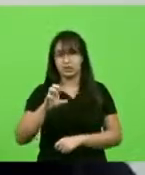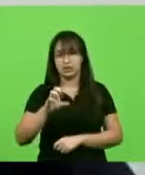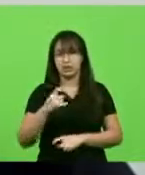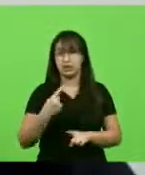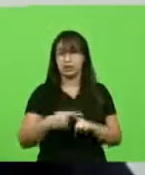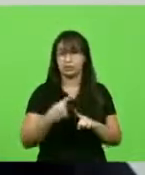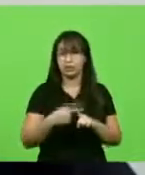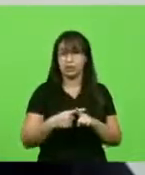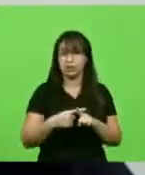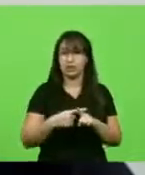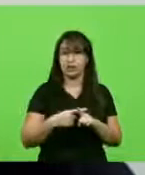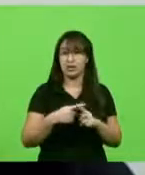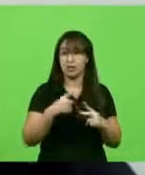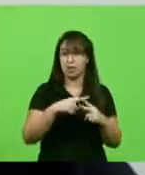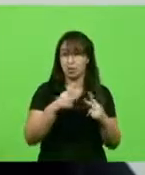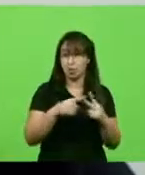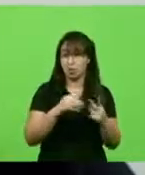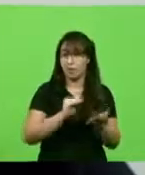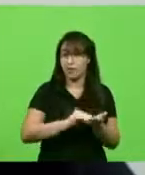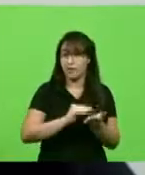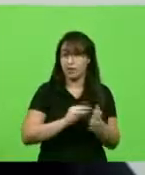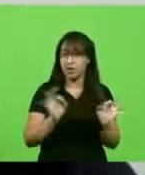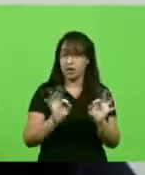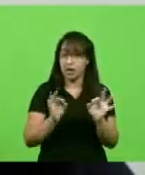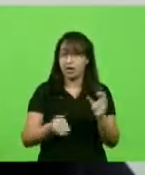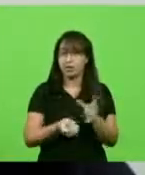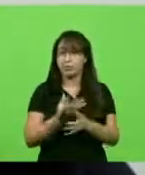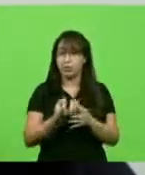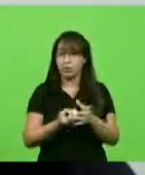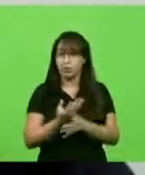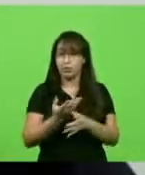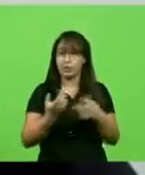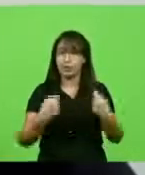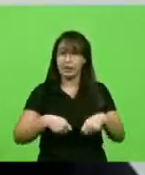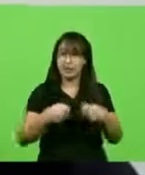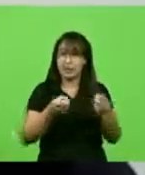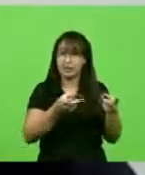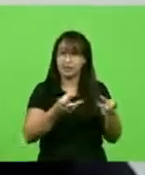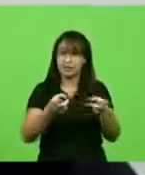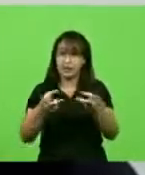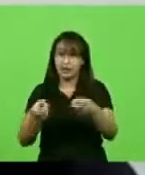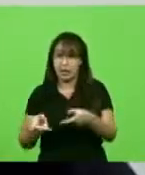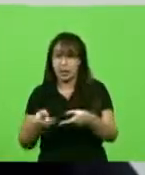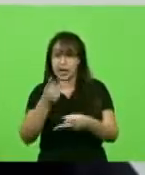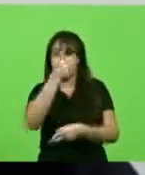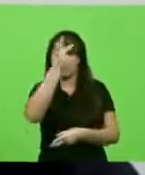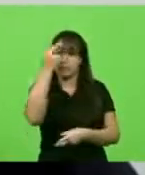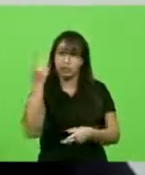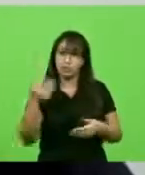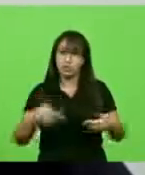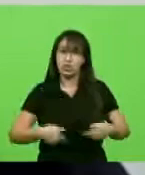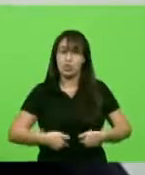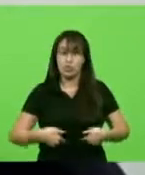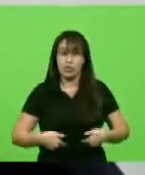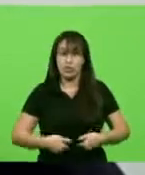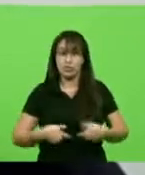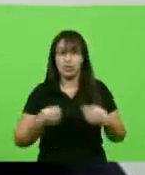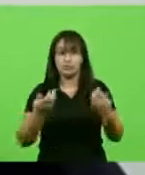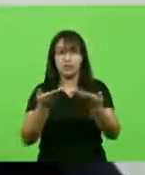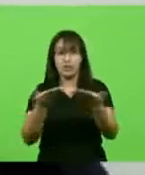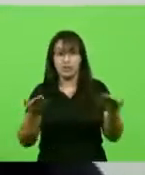duas coisas não faltam. Produtores precisando vender e pessoas com fome precisando comer.